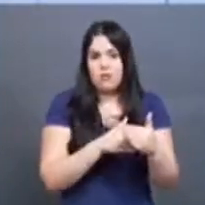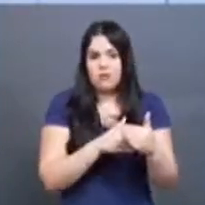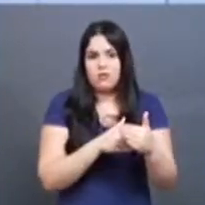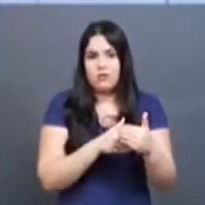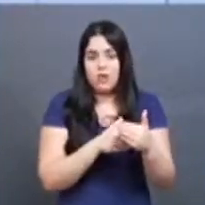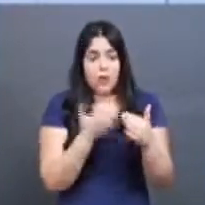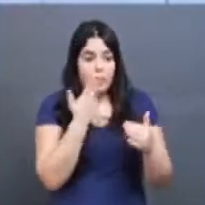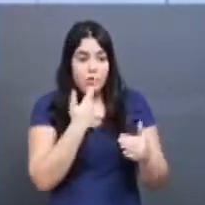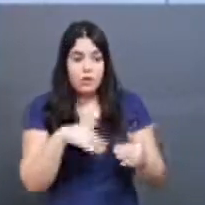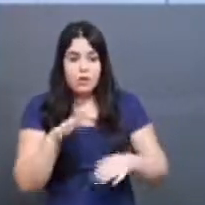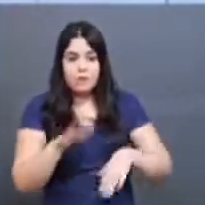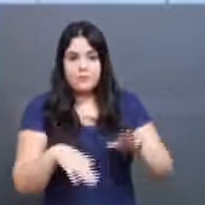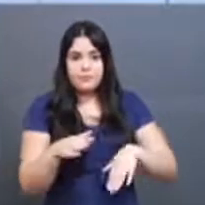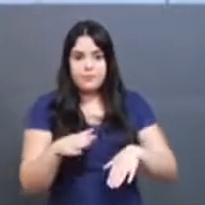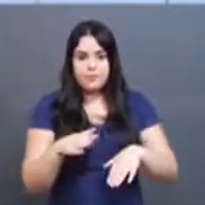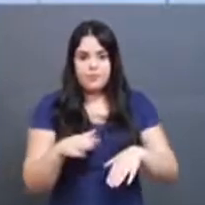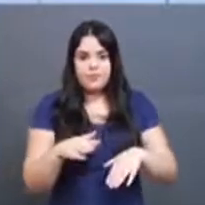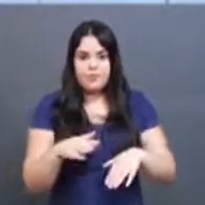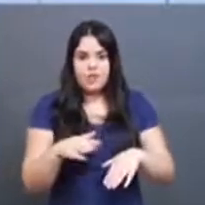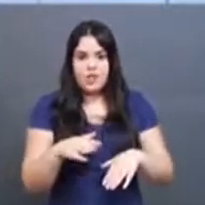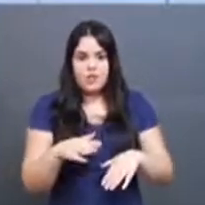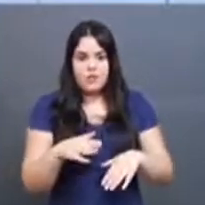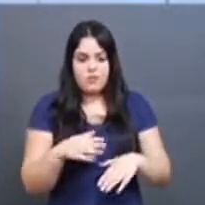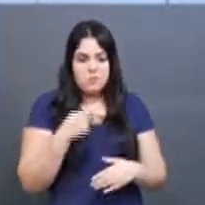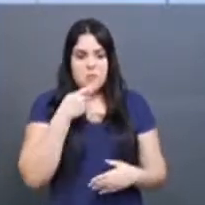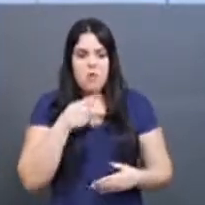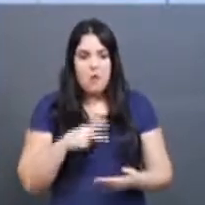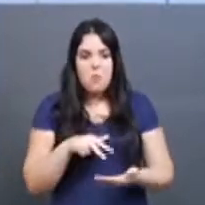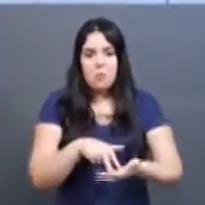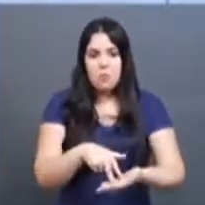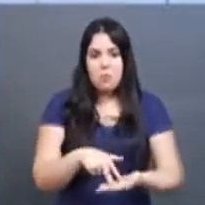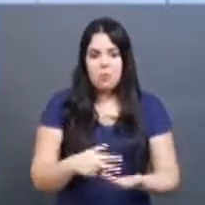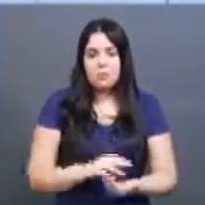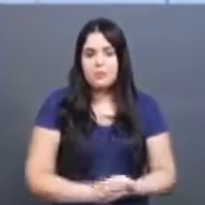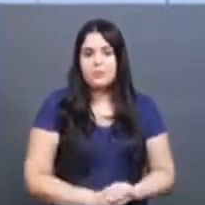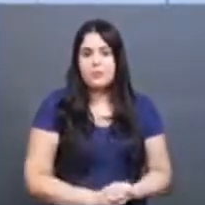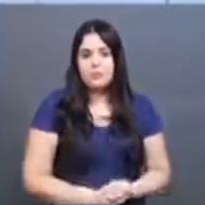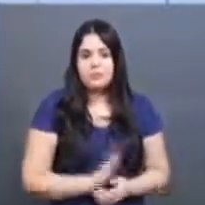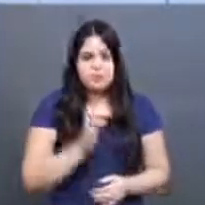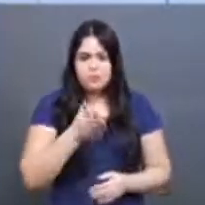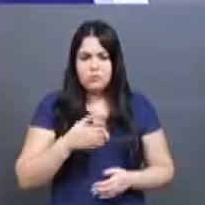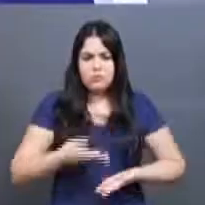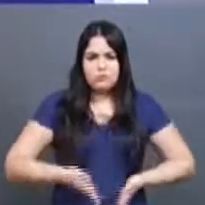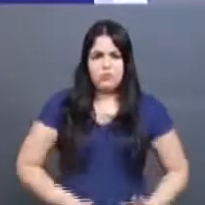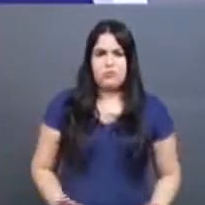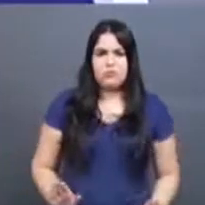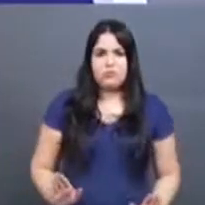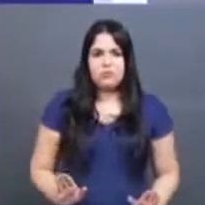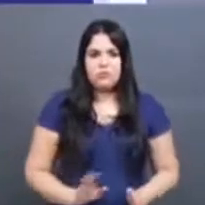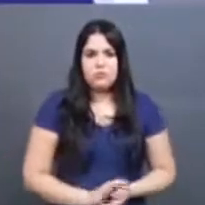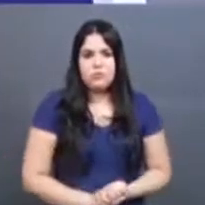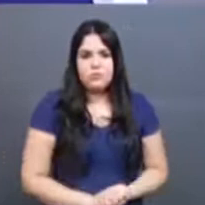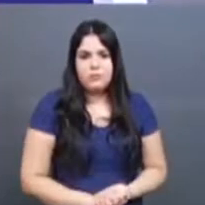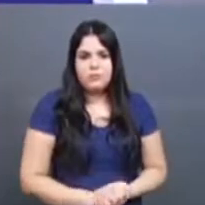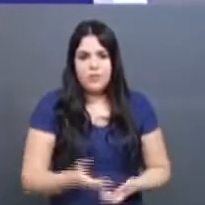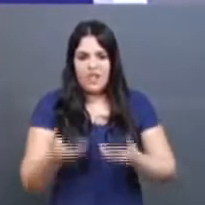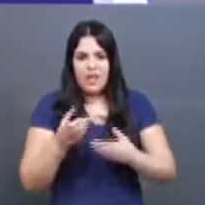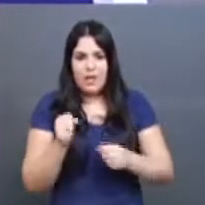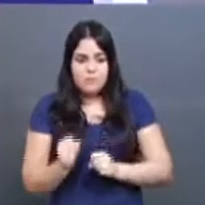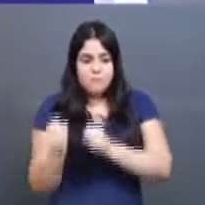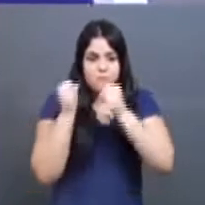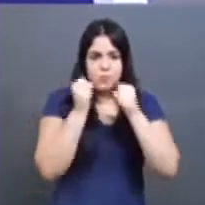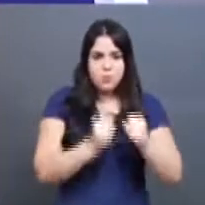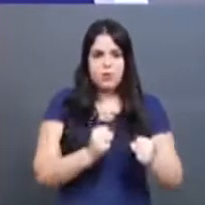Então, é uma criança que geralmente é mais desafiadora, mais autoritária. Já nasceu assim. E ele quer exercer também um poder sobre aquele